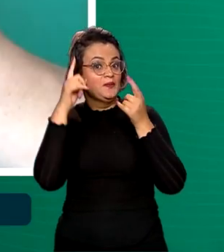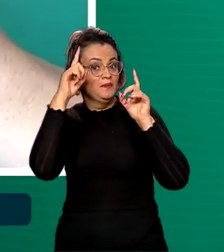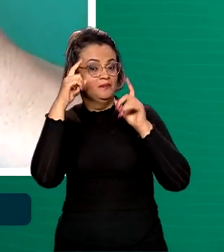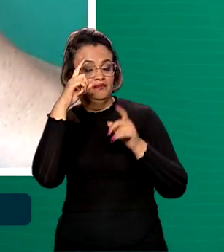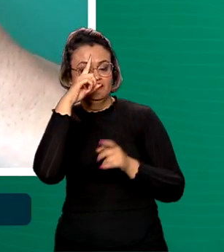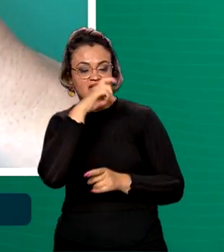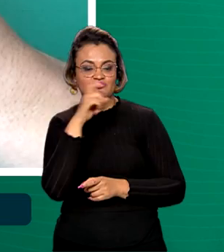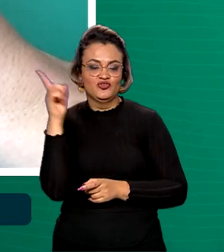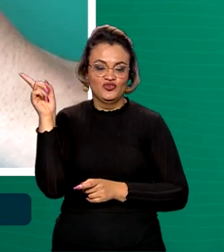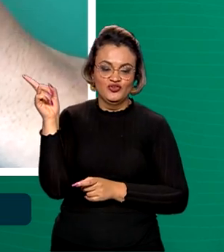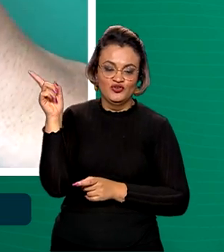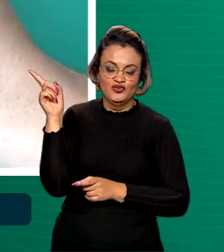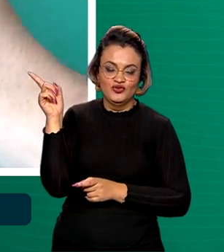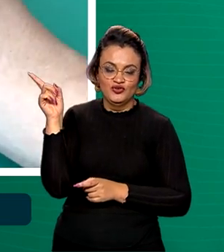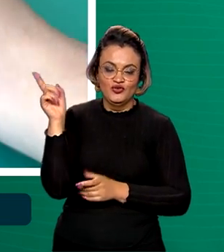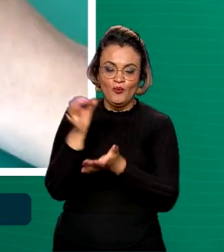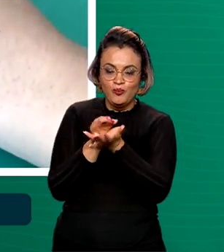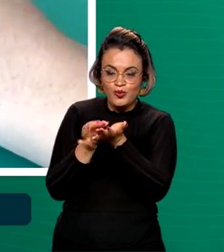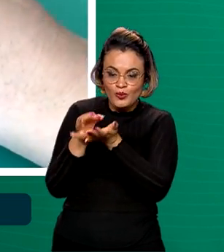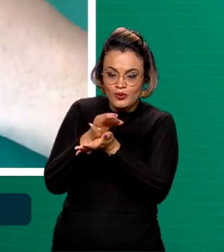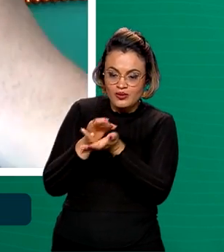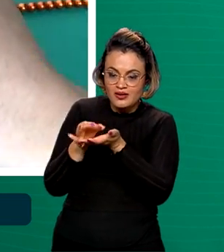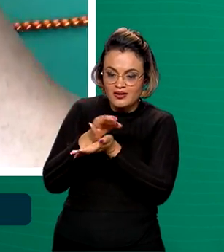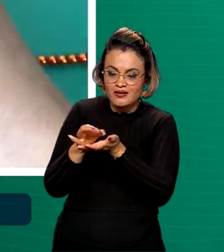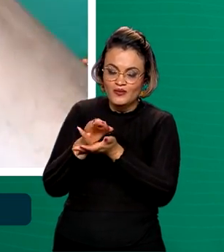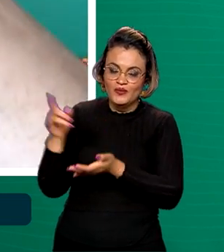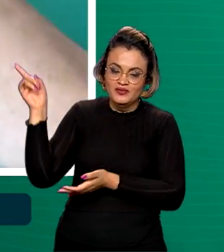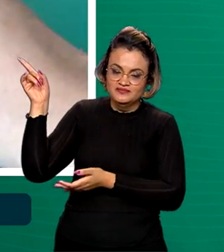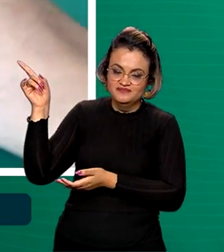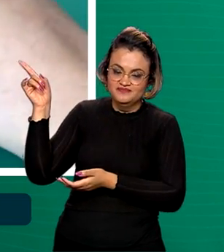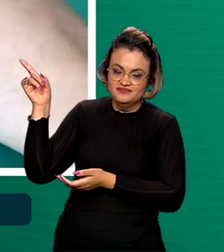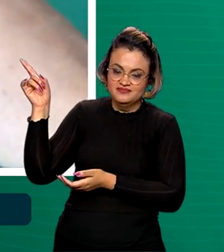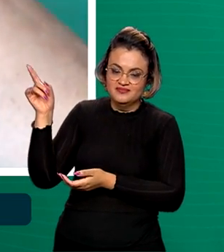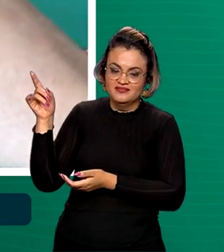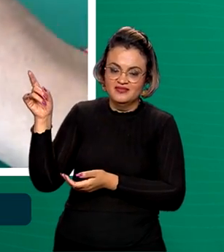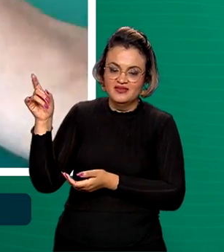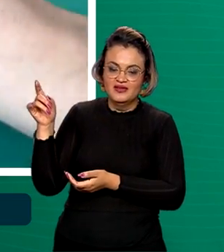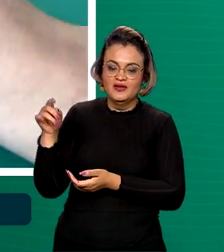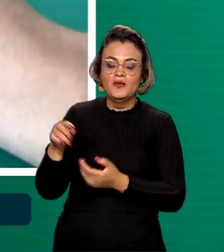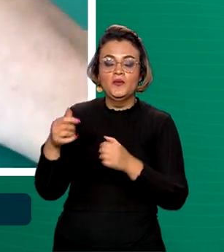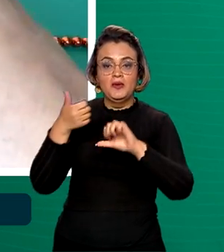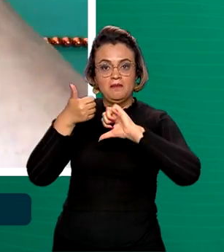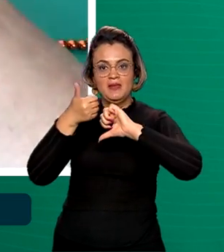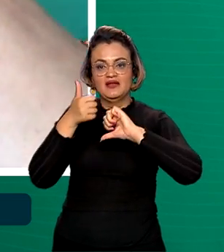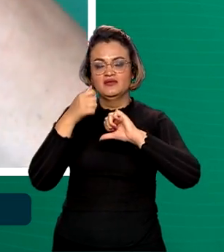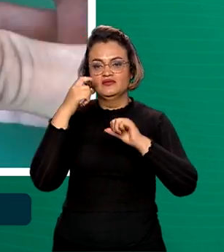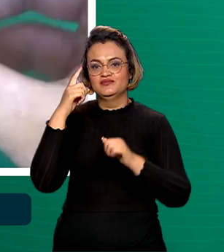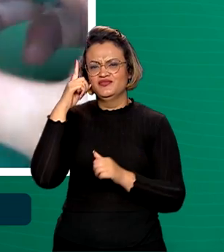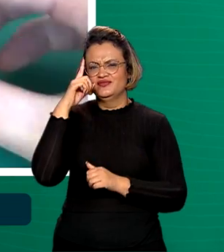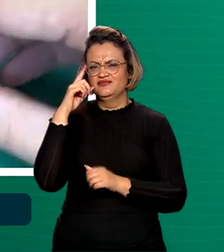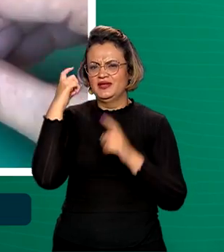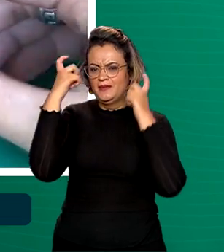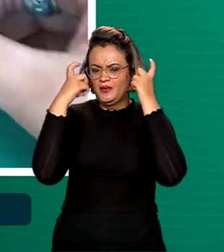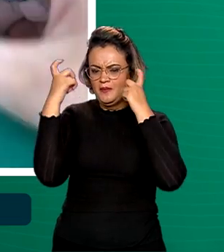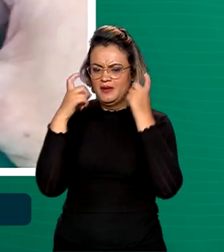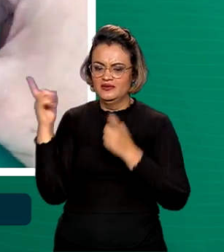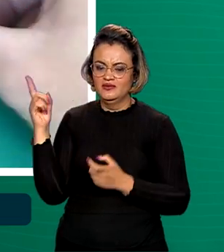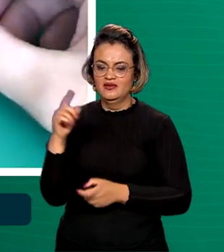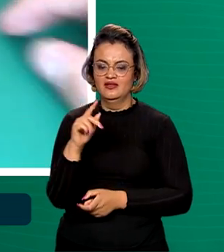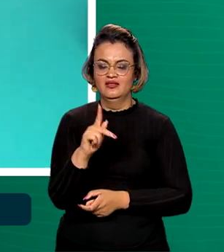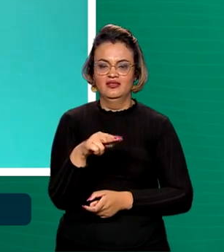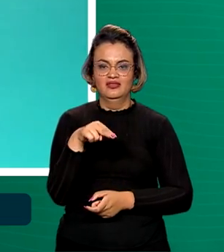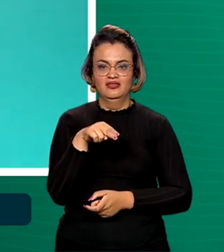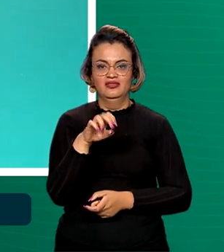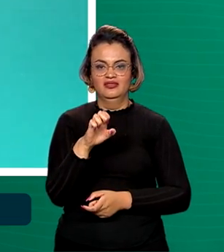um produto negociado no comércio eletrônico vem preocupando o Inmetro, o Neocube, também conhecido